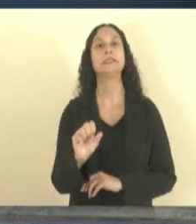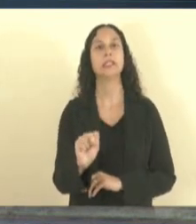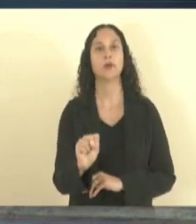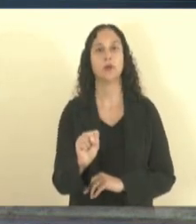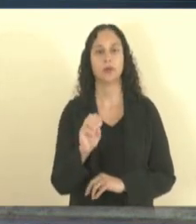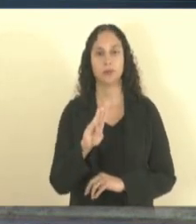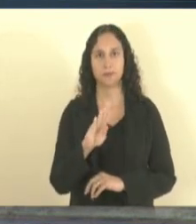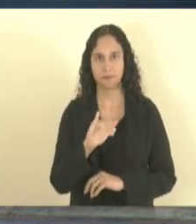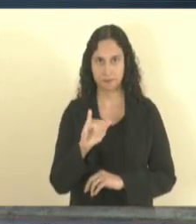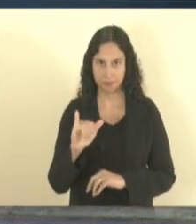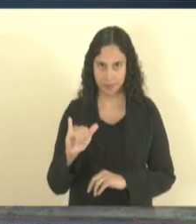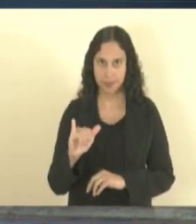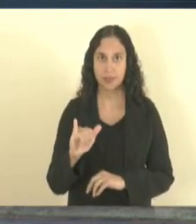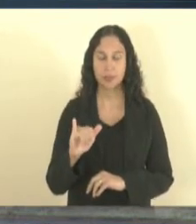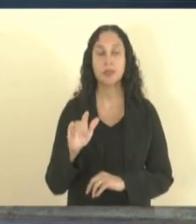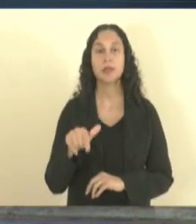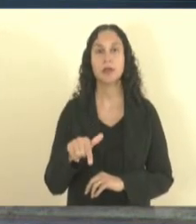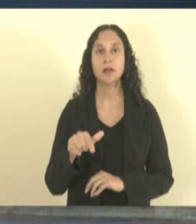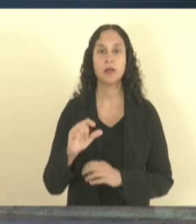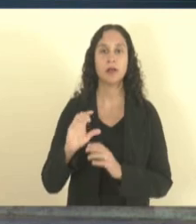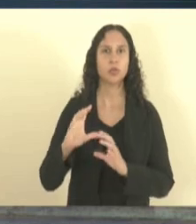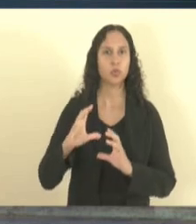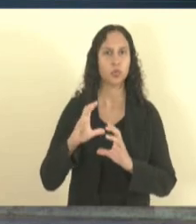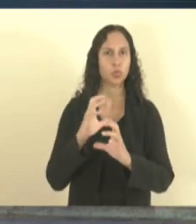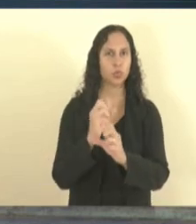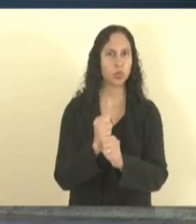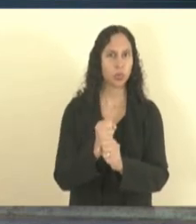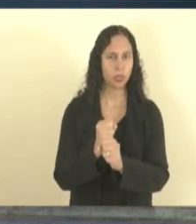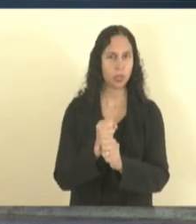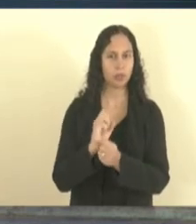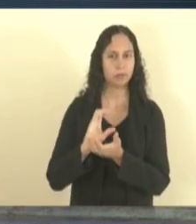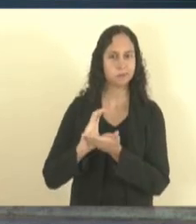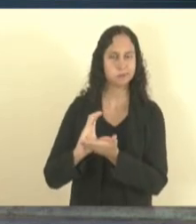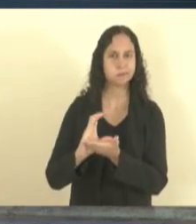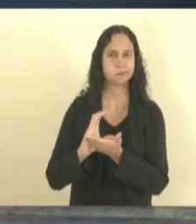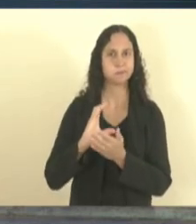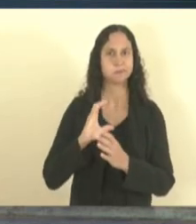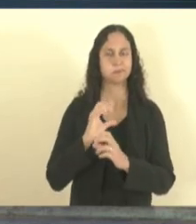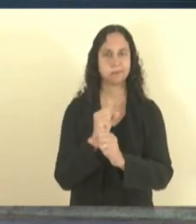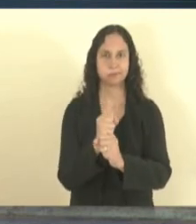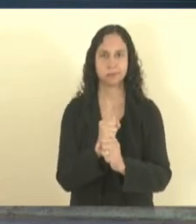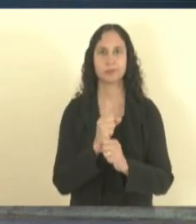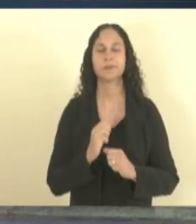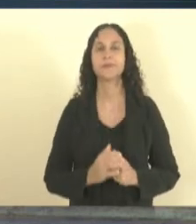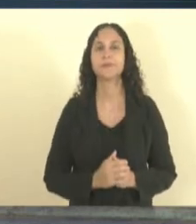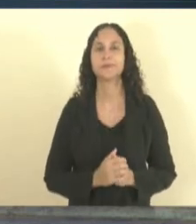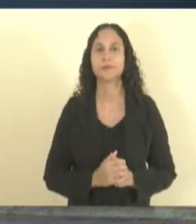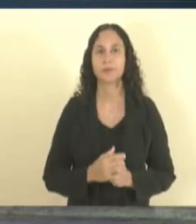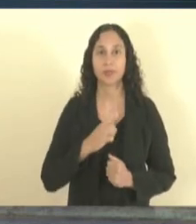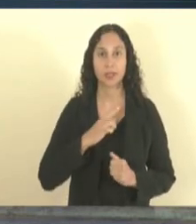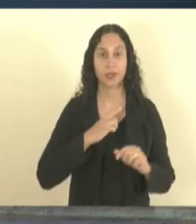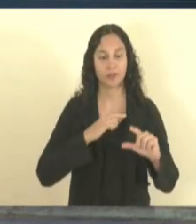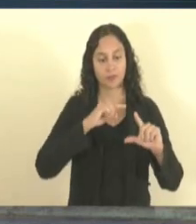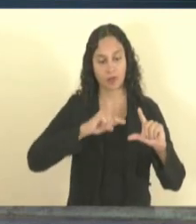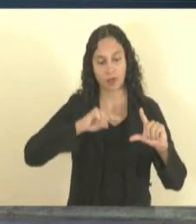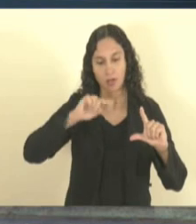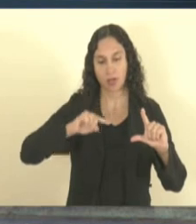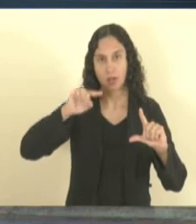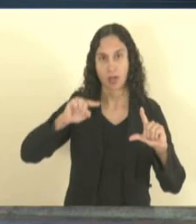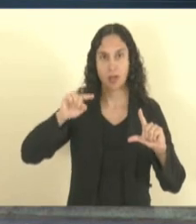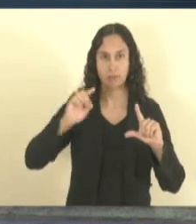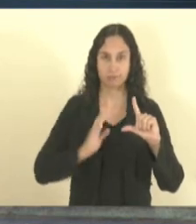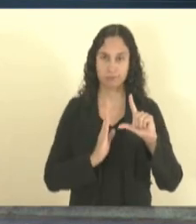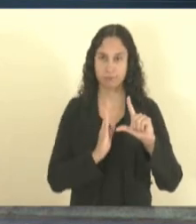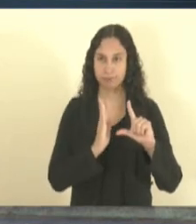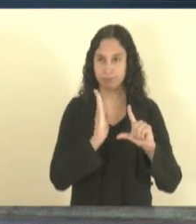é a nossa disponibilidade total. houve um aumento de